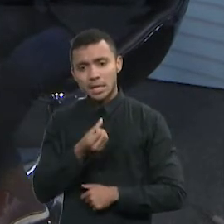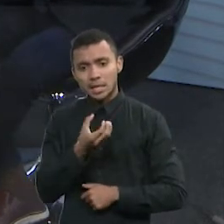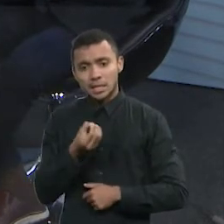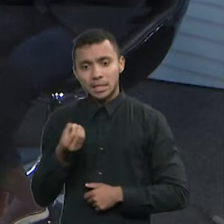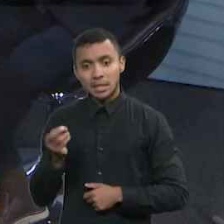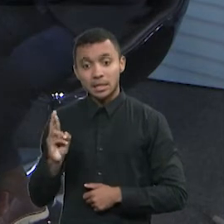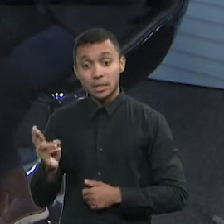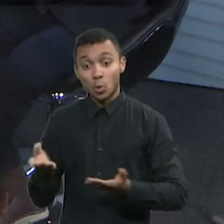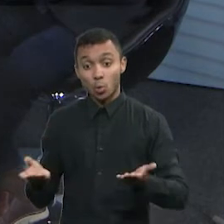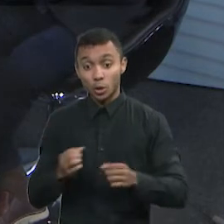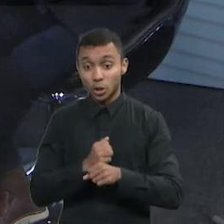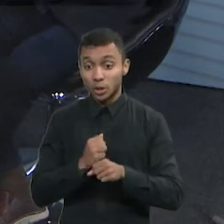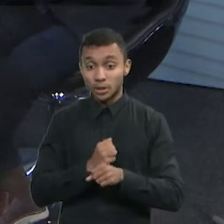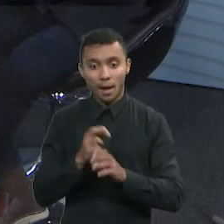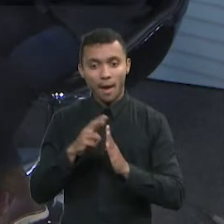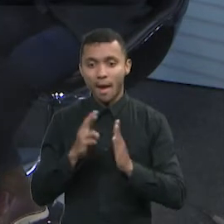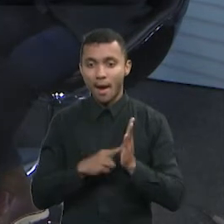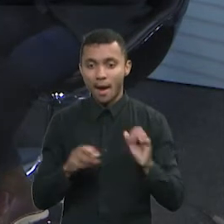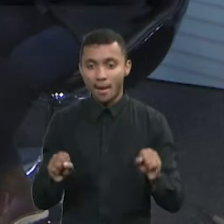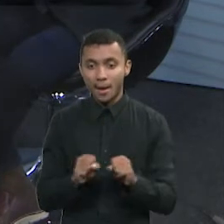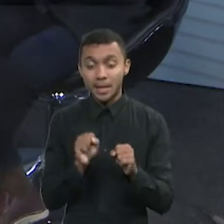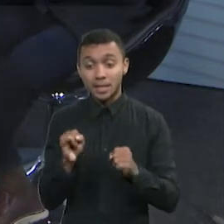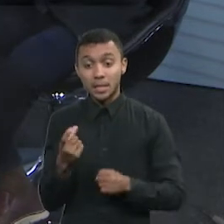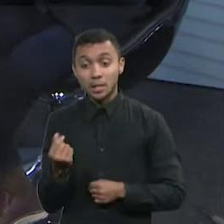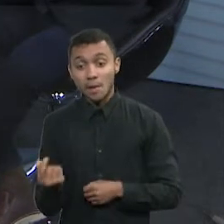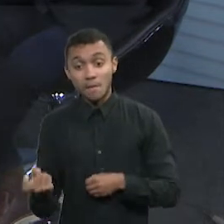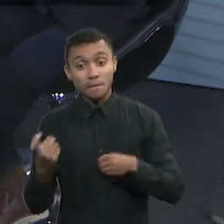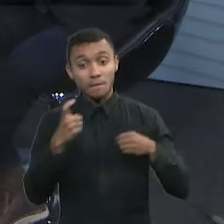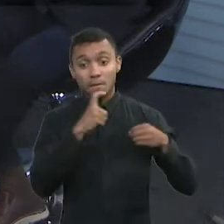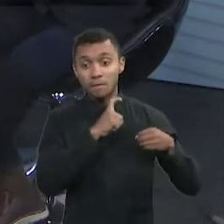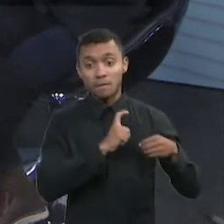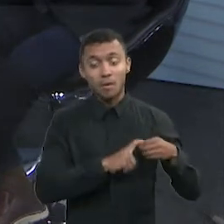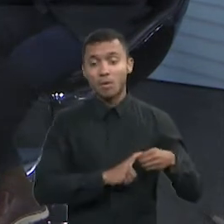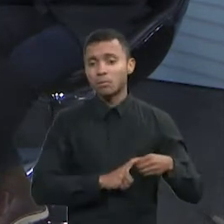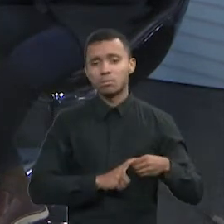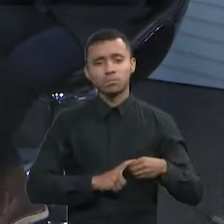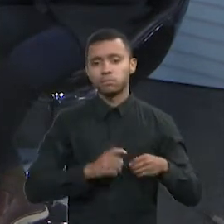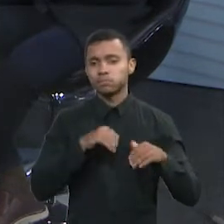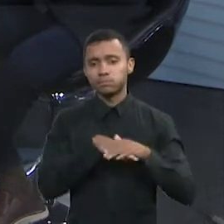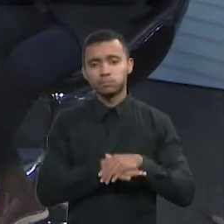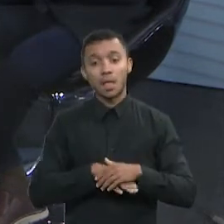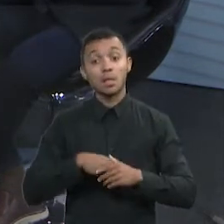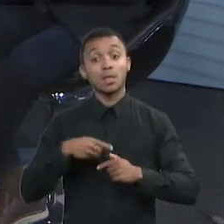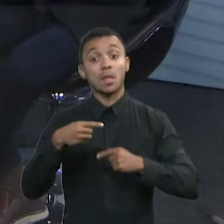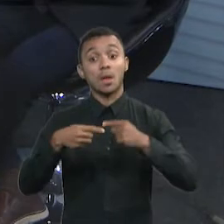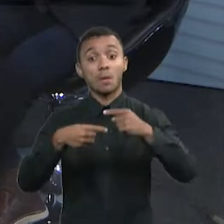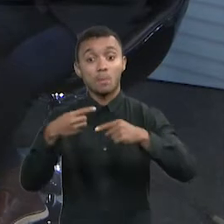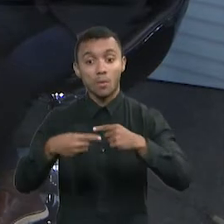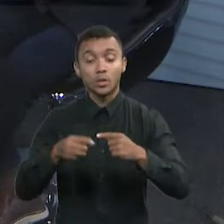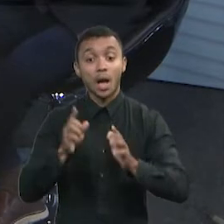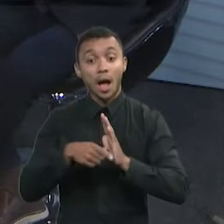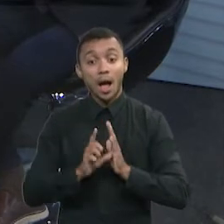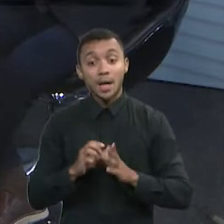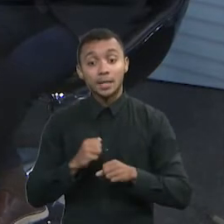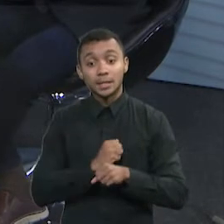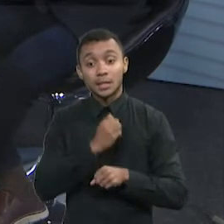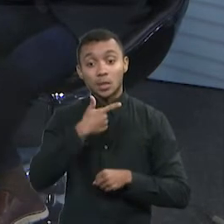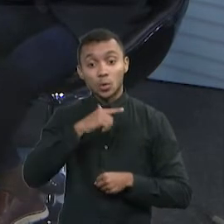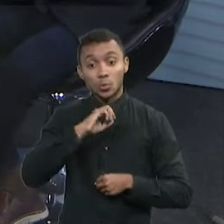regra não tem mais, então se existe alguma devolução, ela vai ficar para o momento posterior do auxílio que teve em 2021,